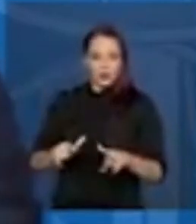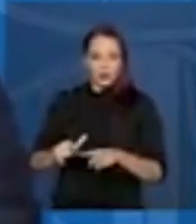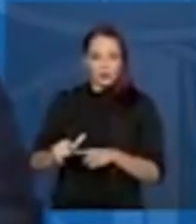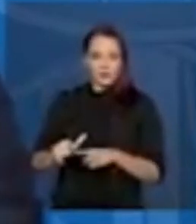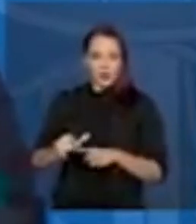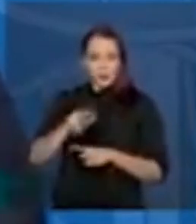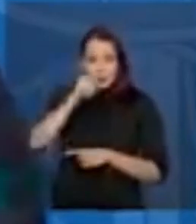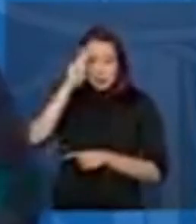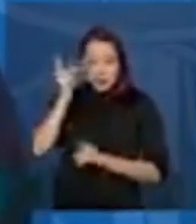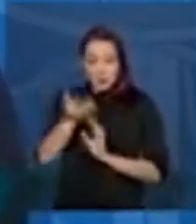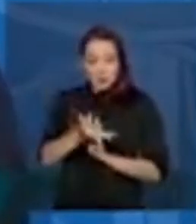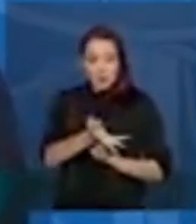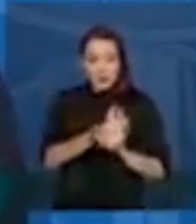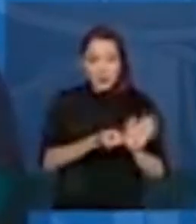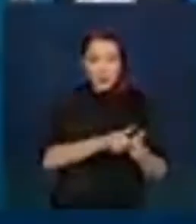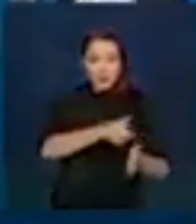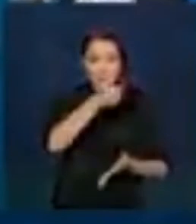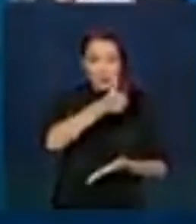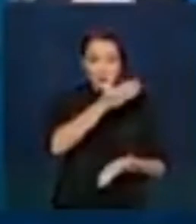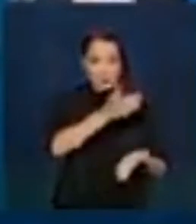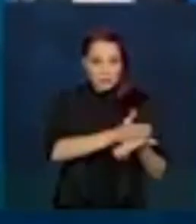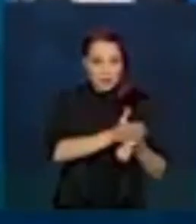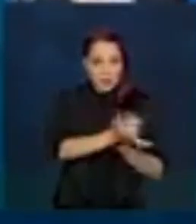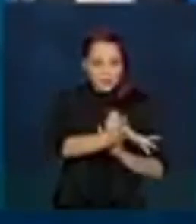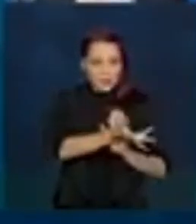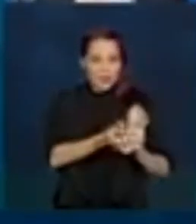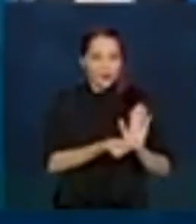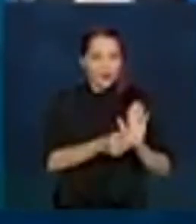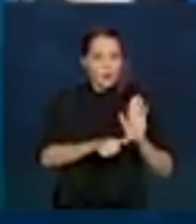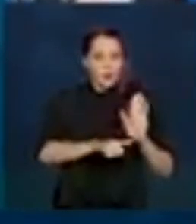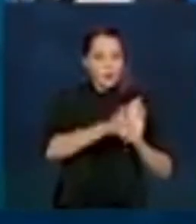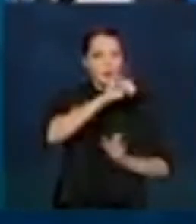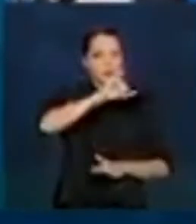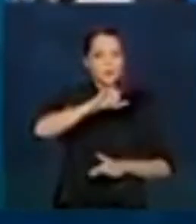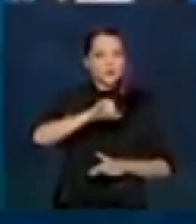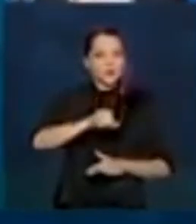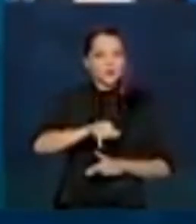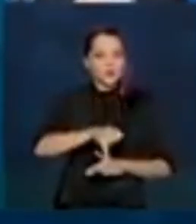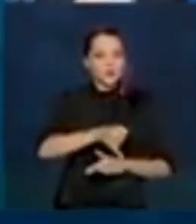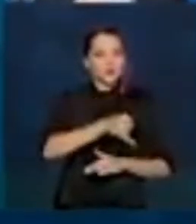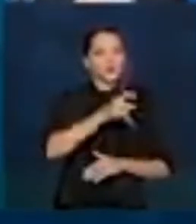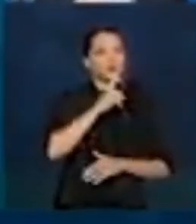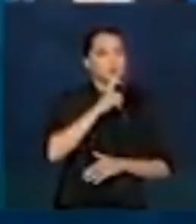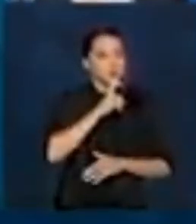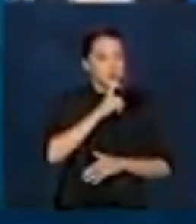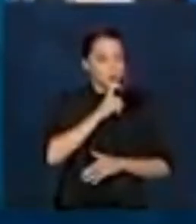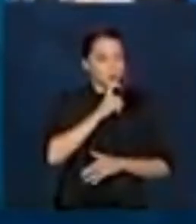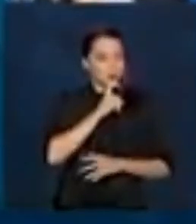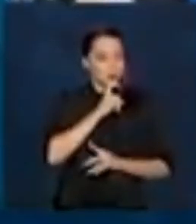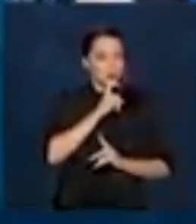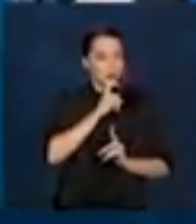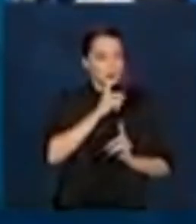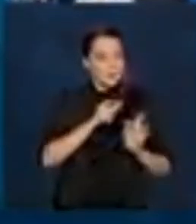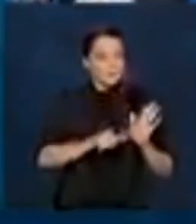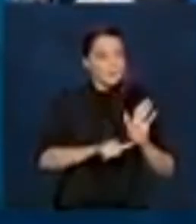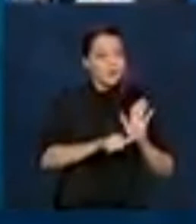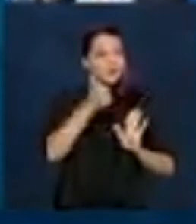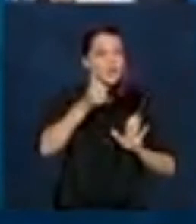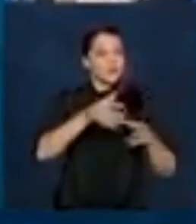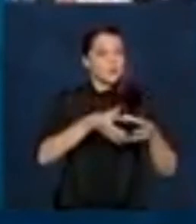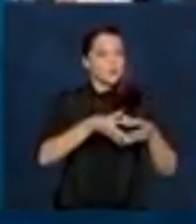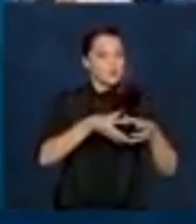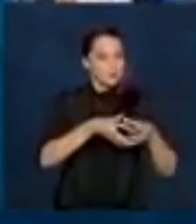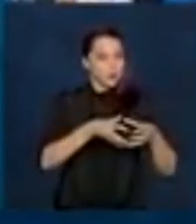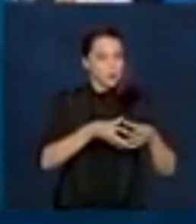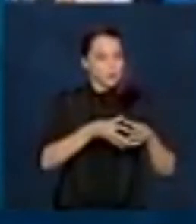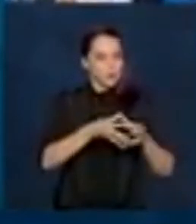quem recebeu a P1, ou seja, primeira parcela em julho, aqui que é o ponto importante, o primeiro grupo,